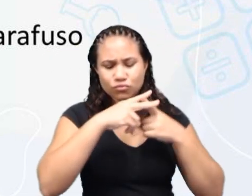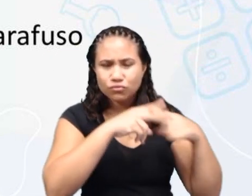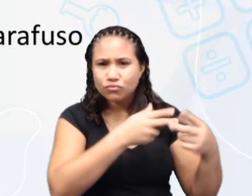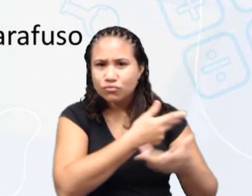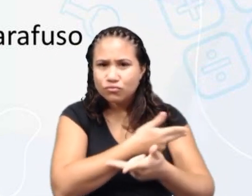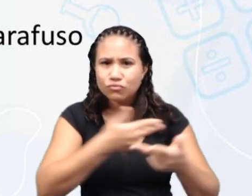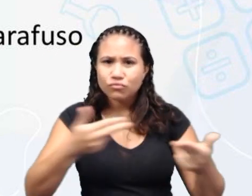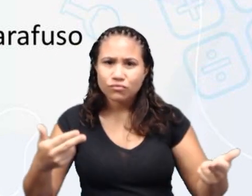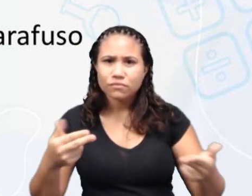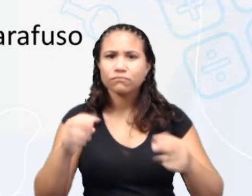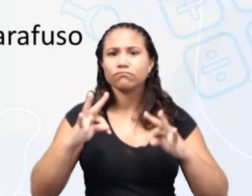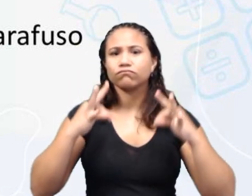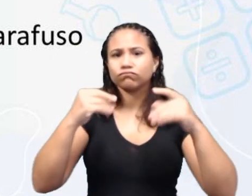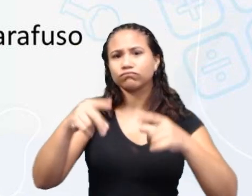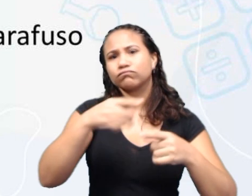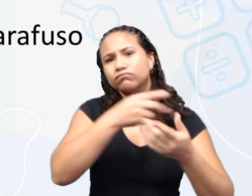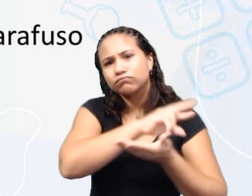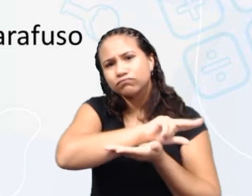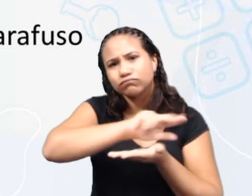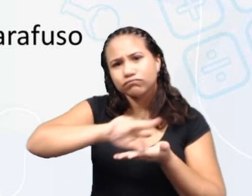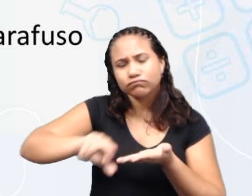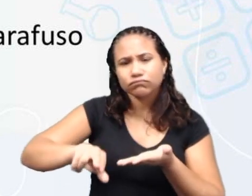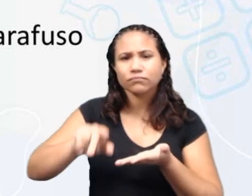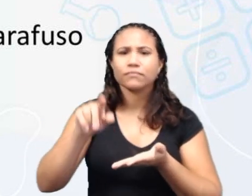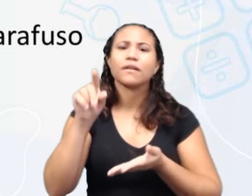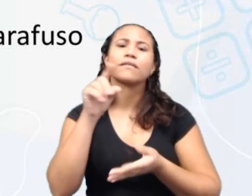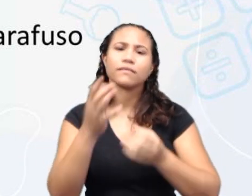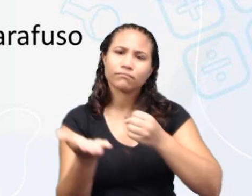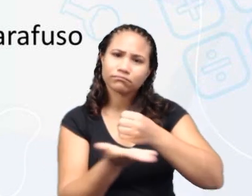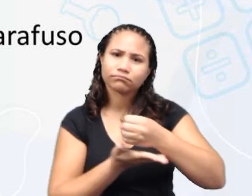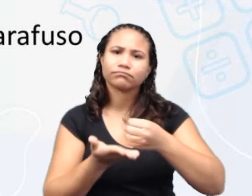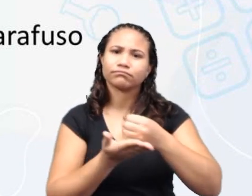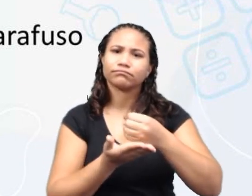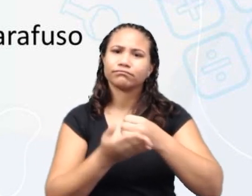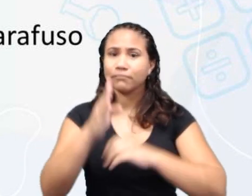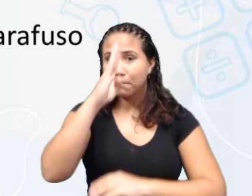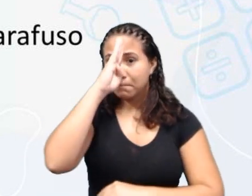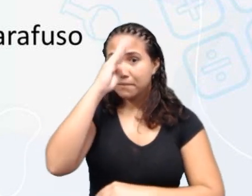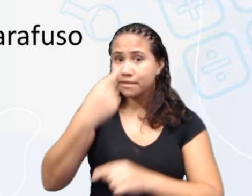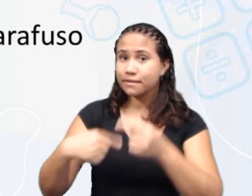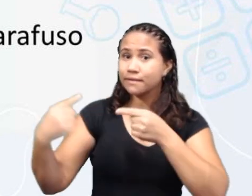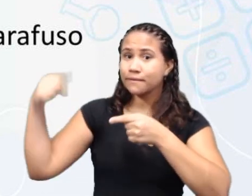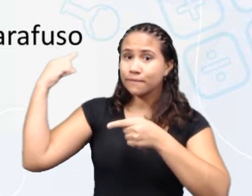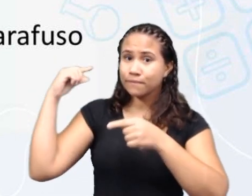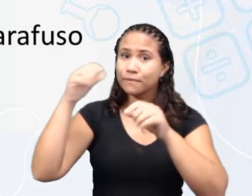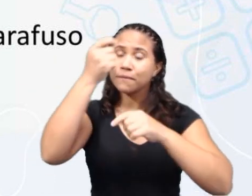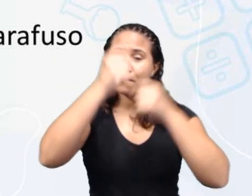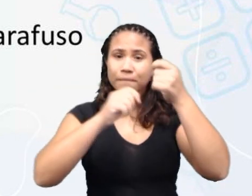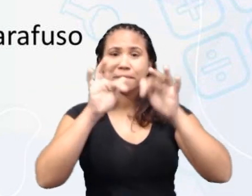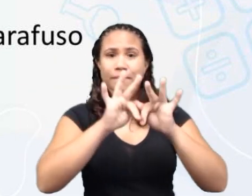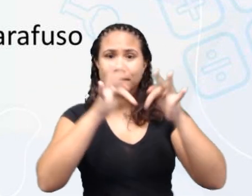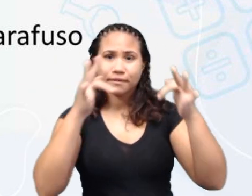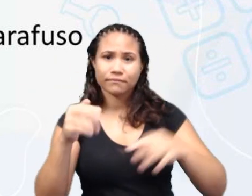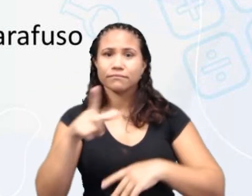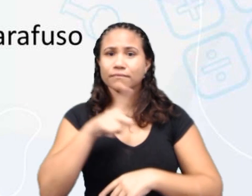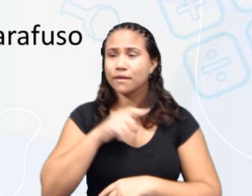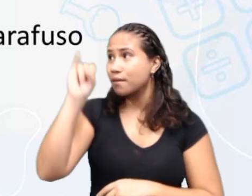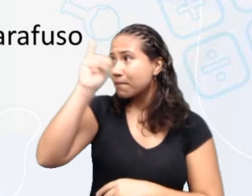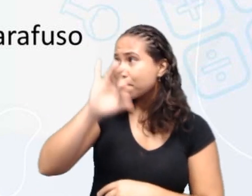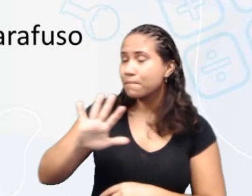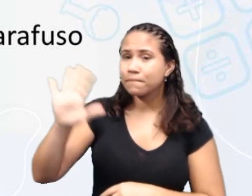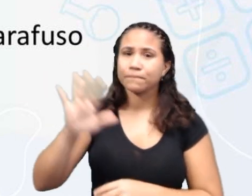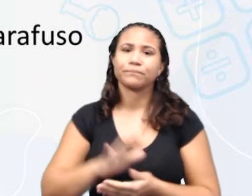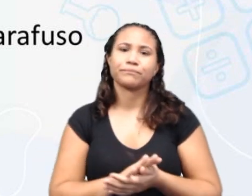todos esses objetos funcionam baseados nos princípios das Máquinas Simples. Aqui nós temos